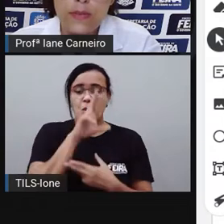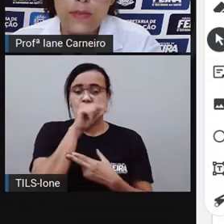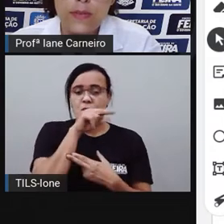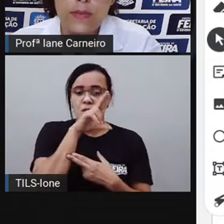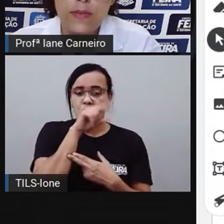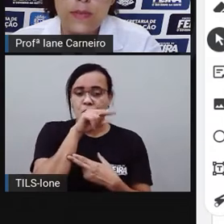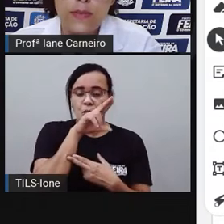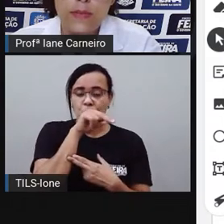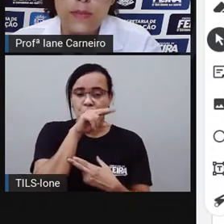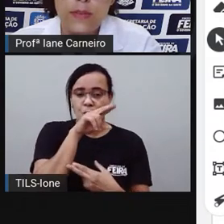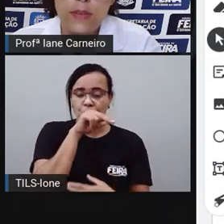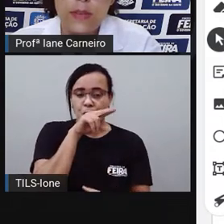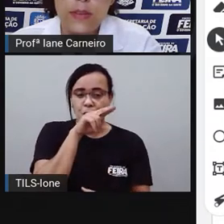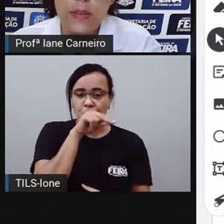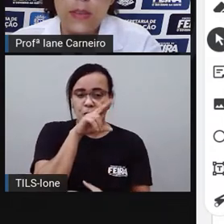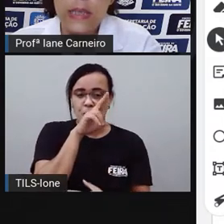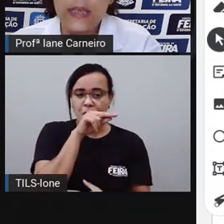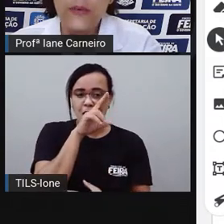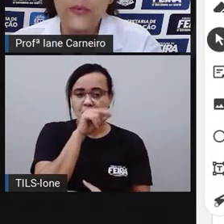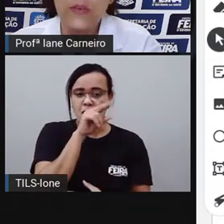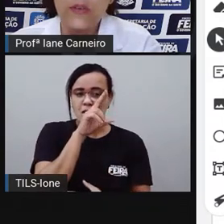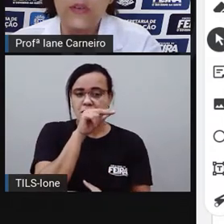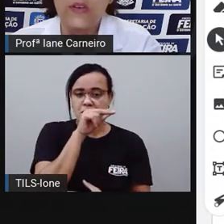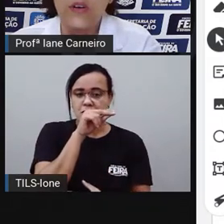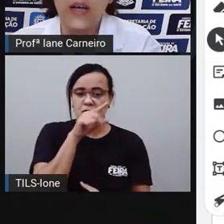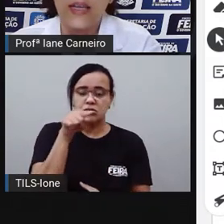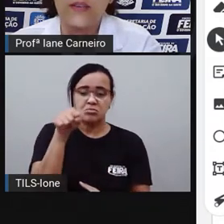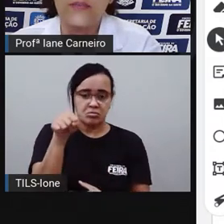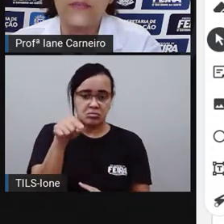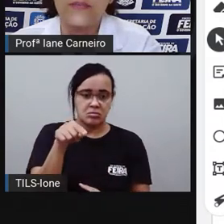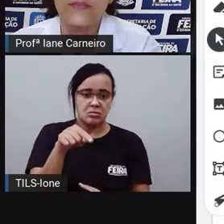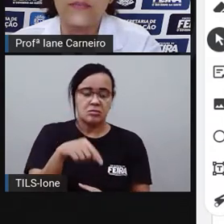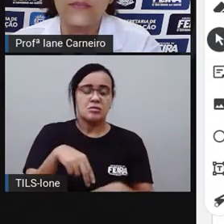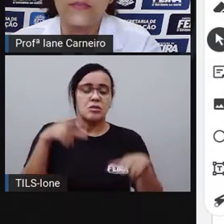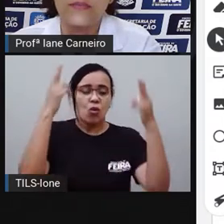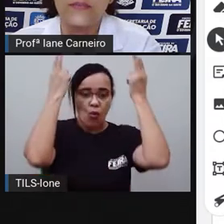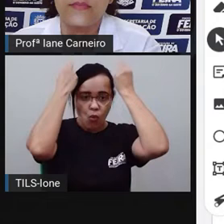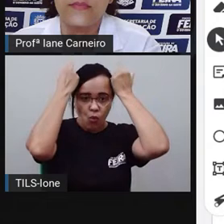e o coelho.